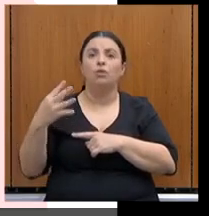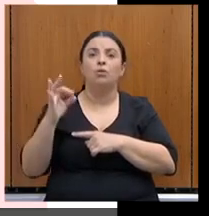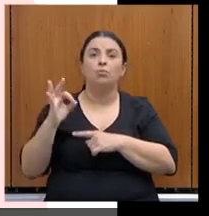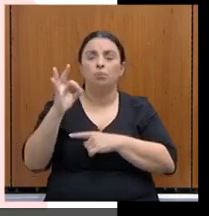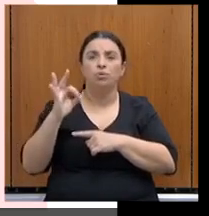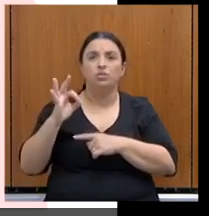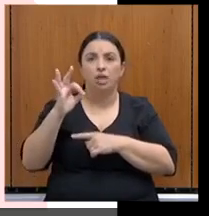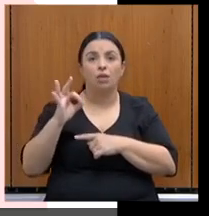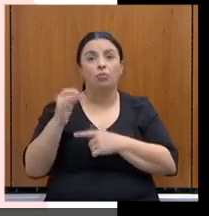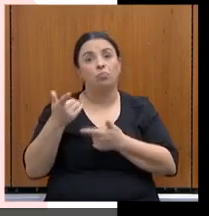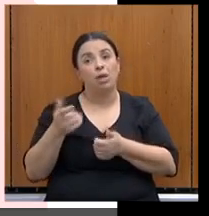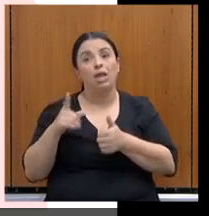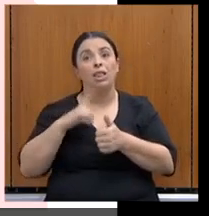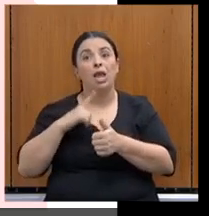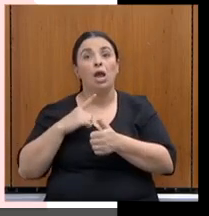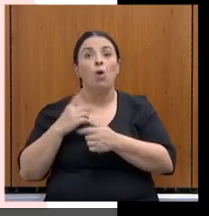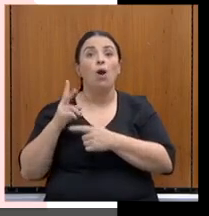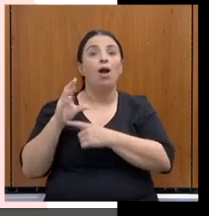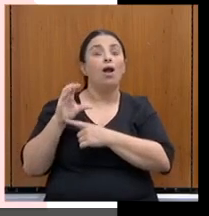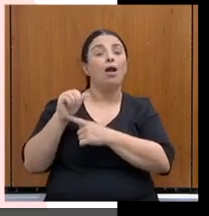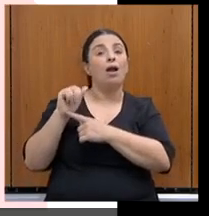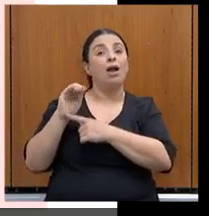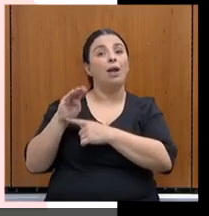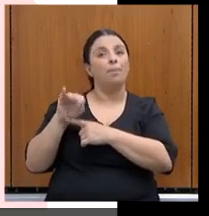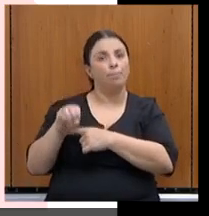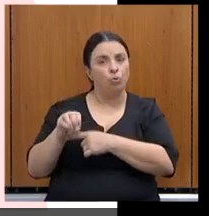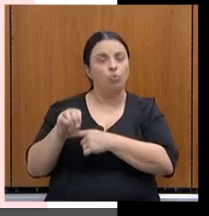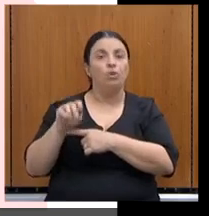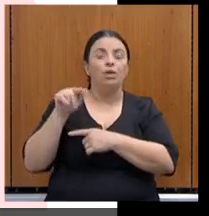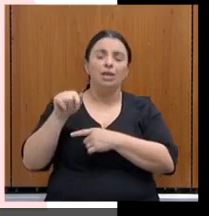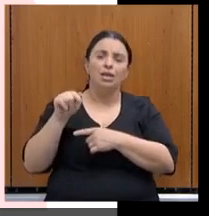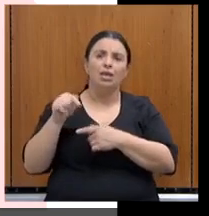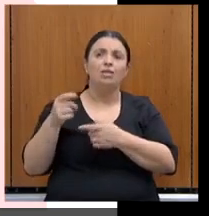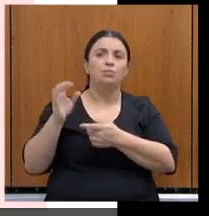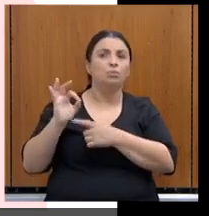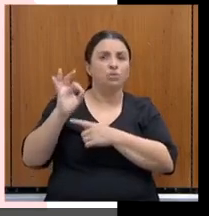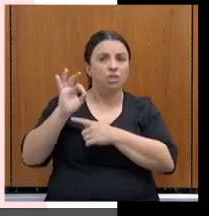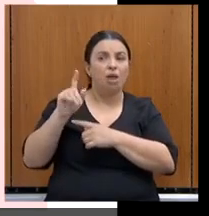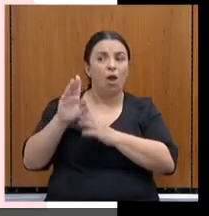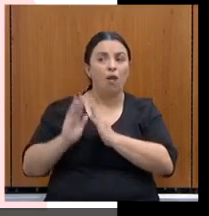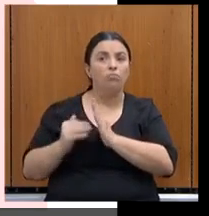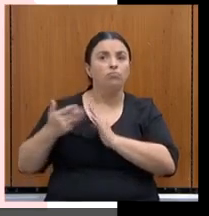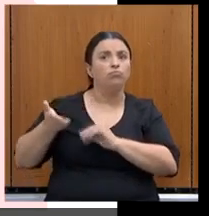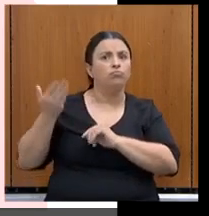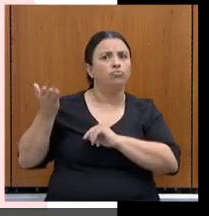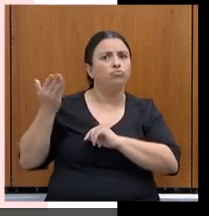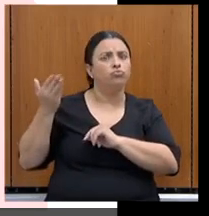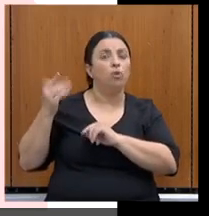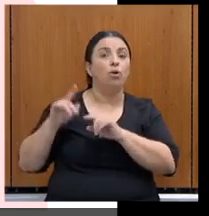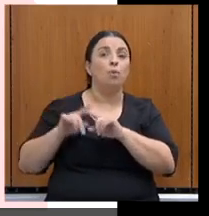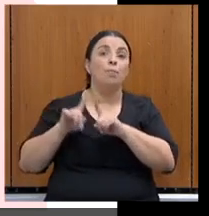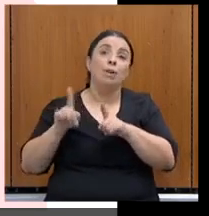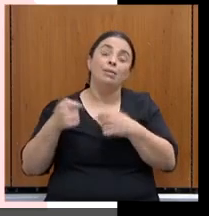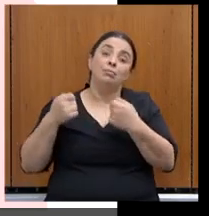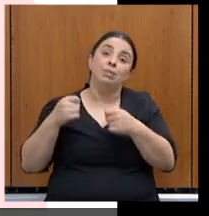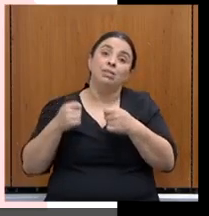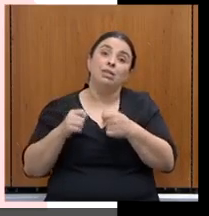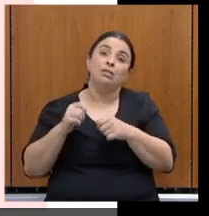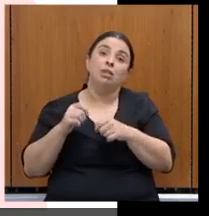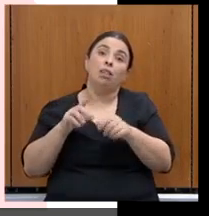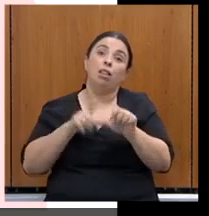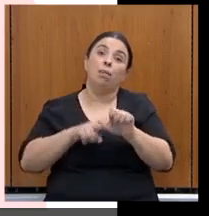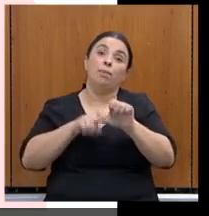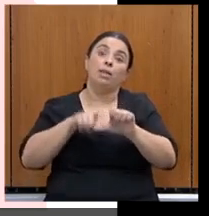que é um problema, uma vez que ele fica, esse percentual que é bastante elevado, fica à mercê da variação cambial. Lembrando